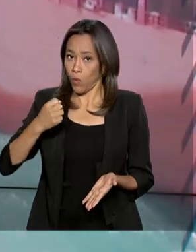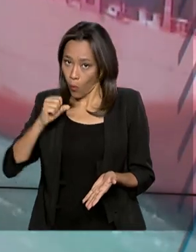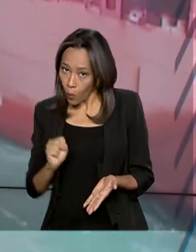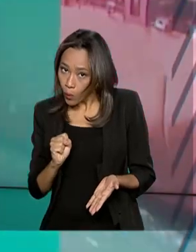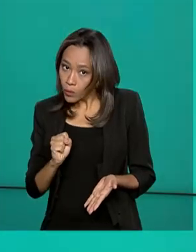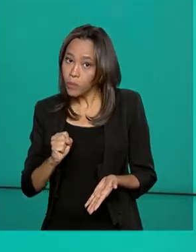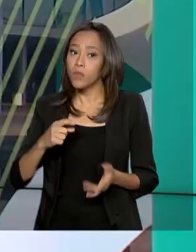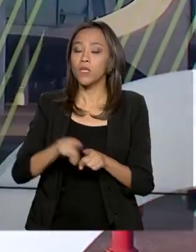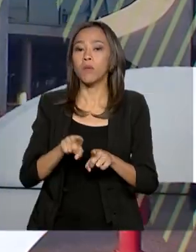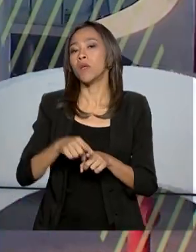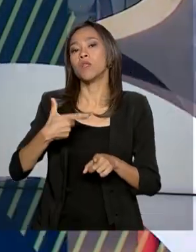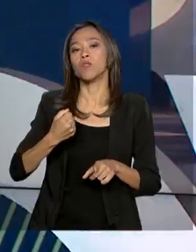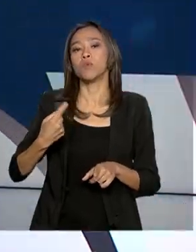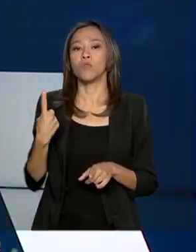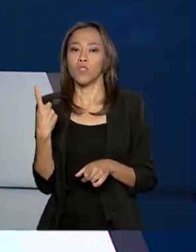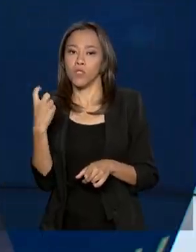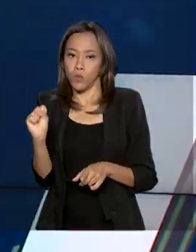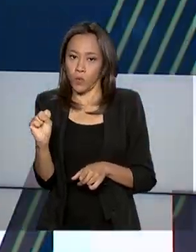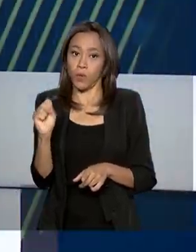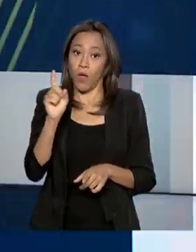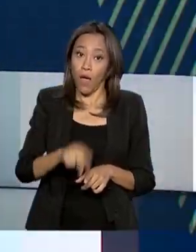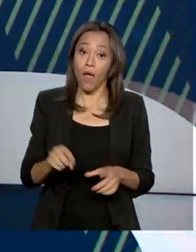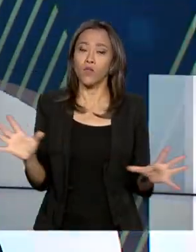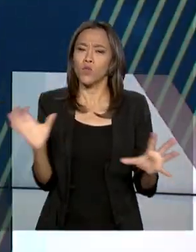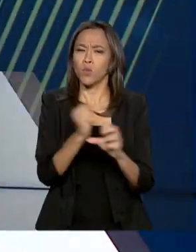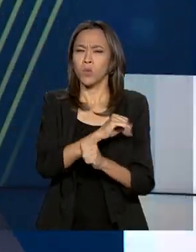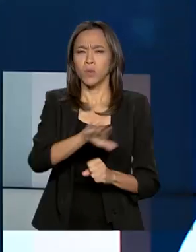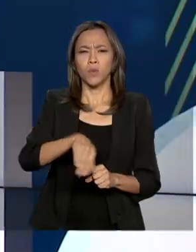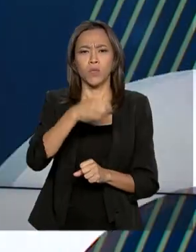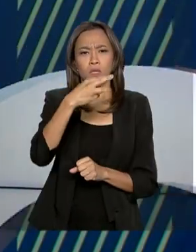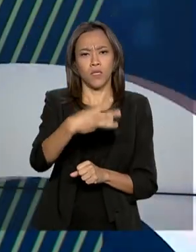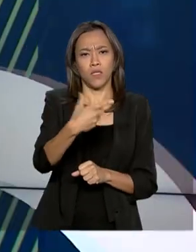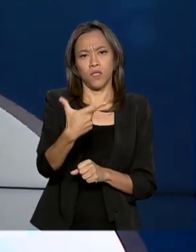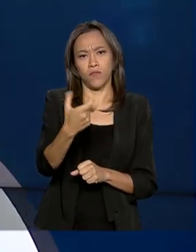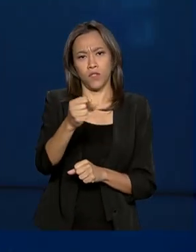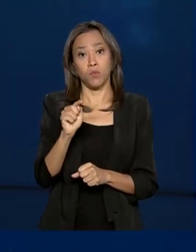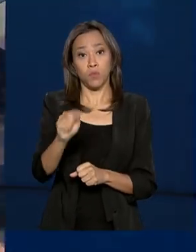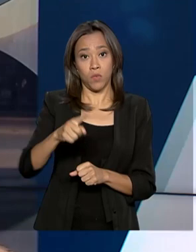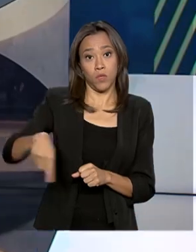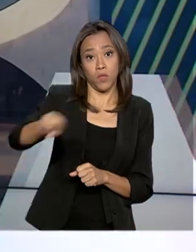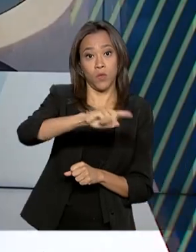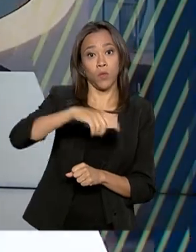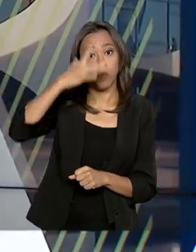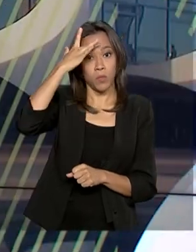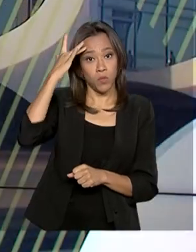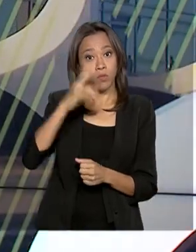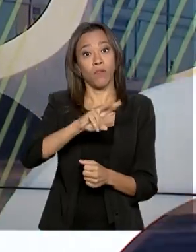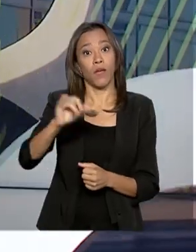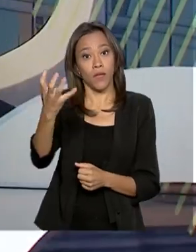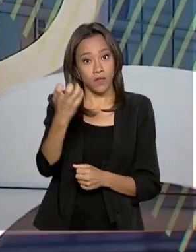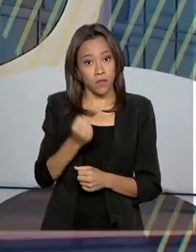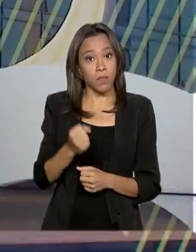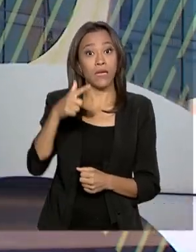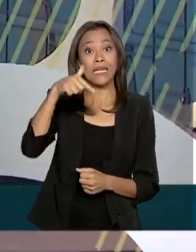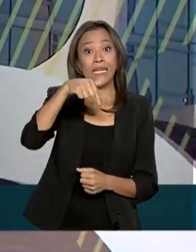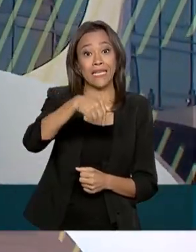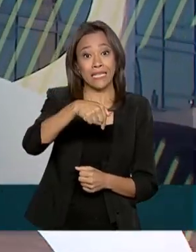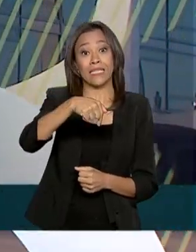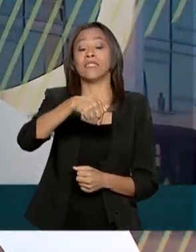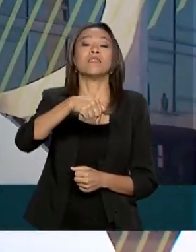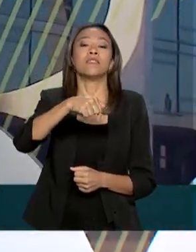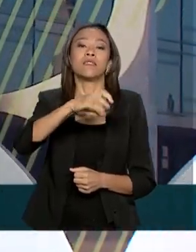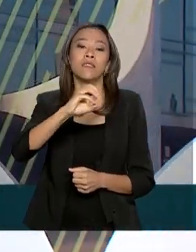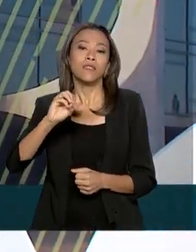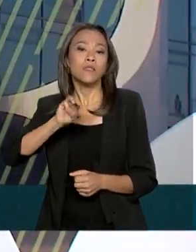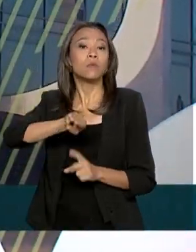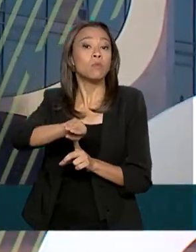Ao todo, são mais de 320 mil contribuintes que vão receber um total de 700 milhões de reais. Todos